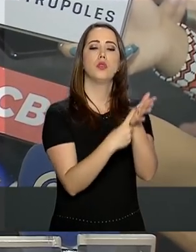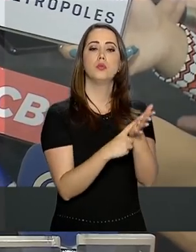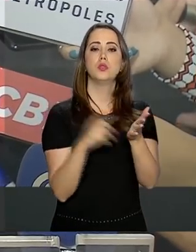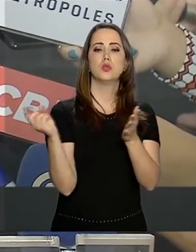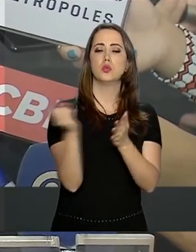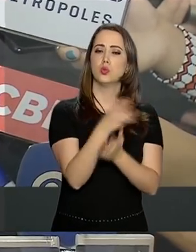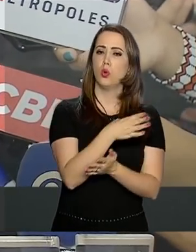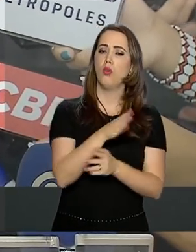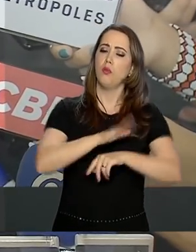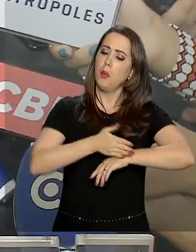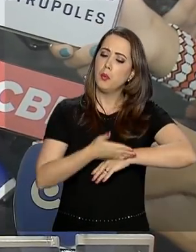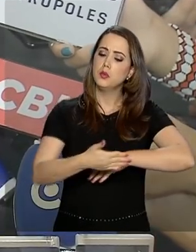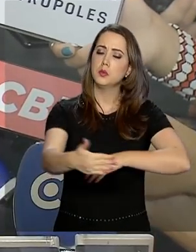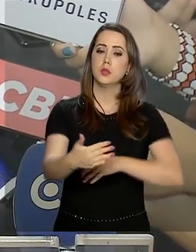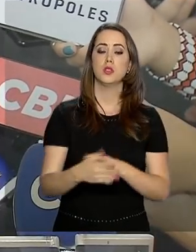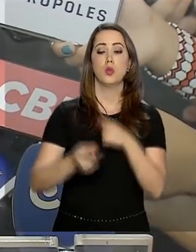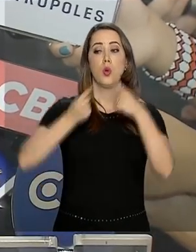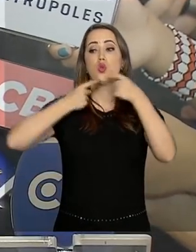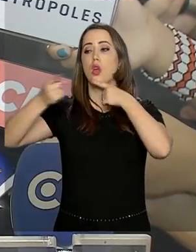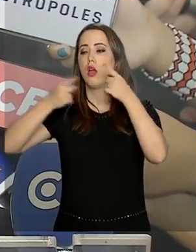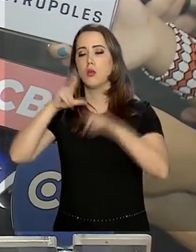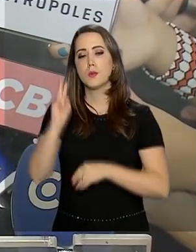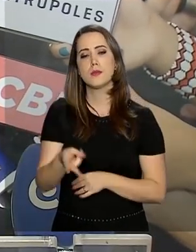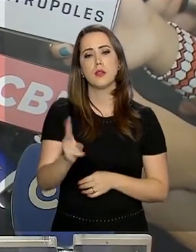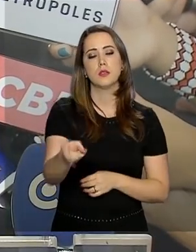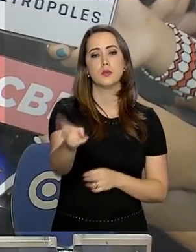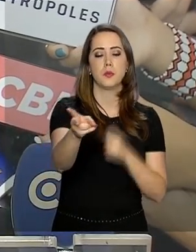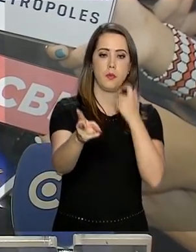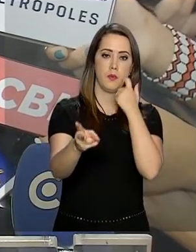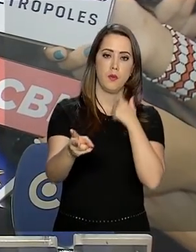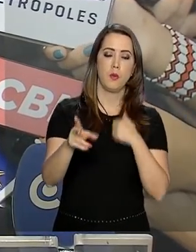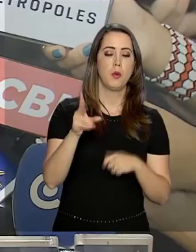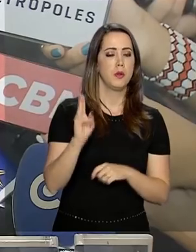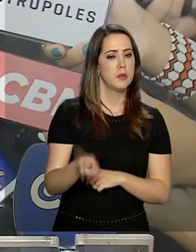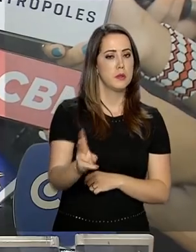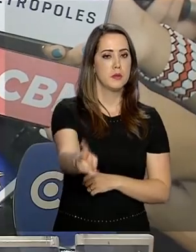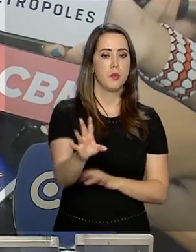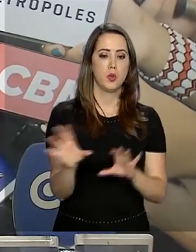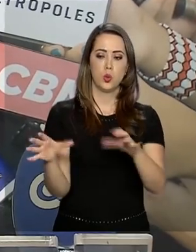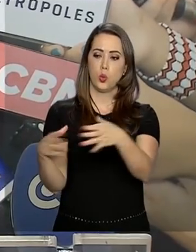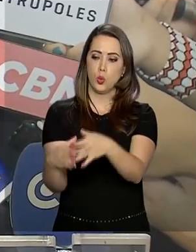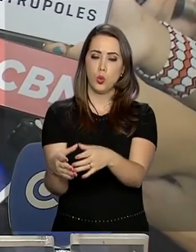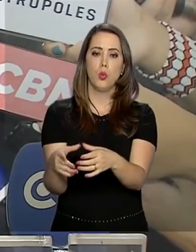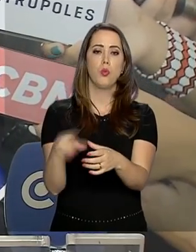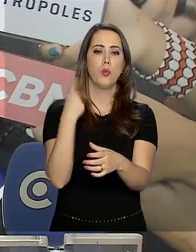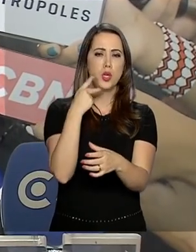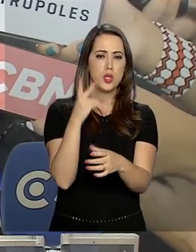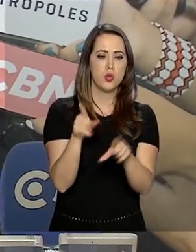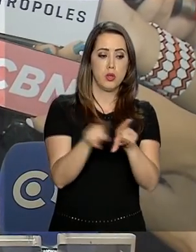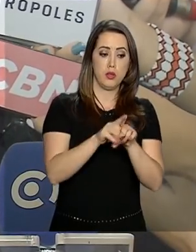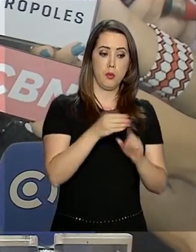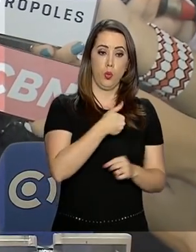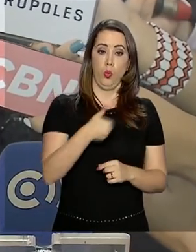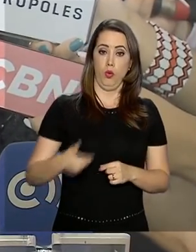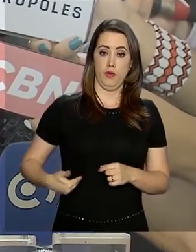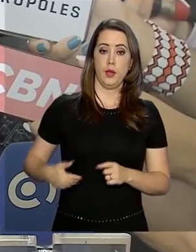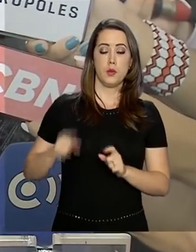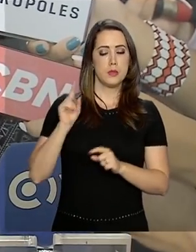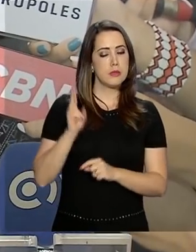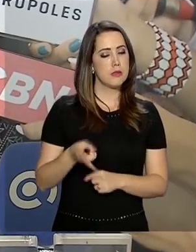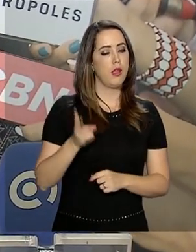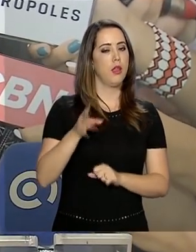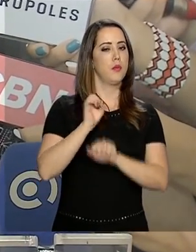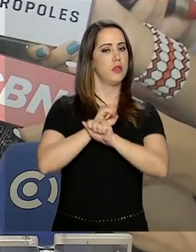diálogo vai ser sempre uma constante na relação entre o partido e o governo, de maneira transparente,